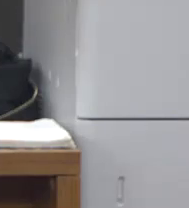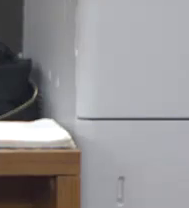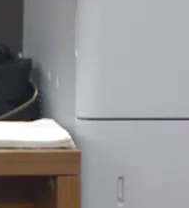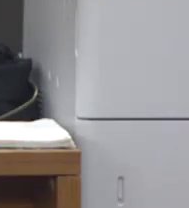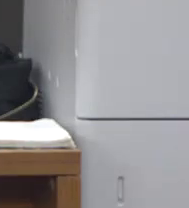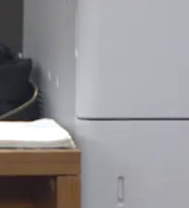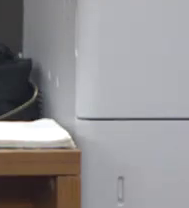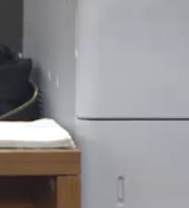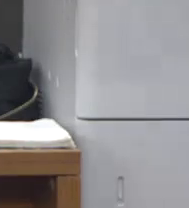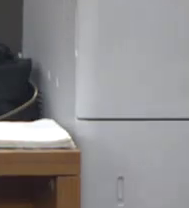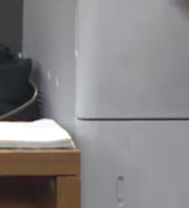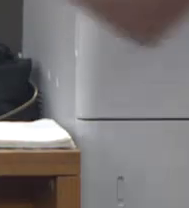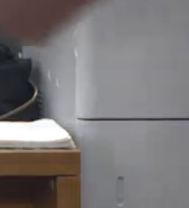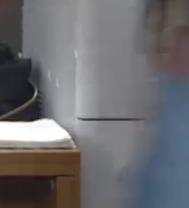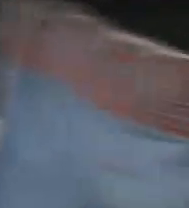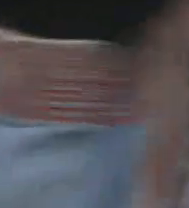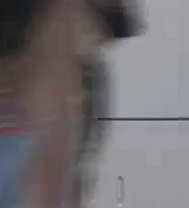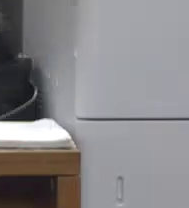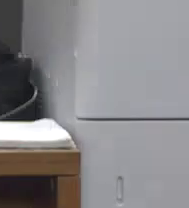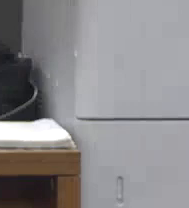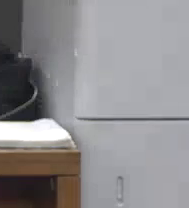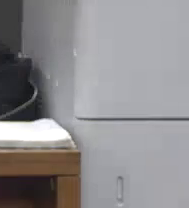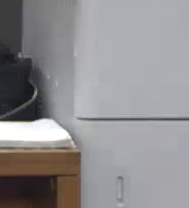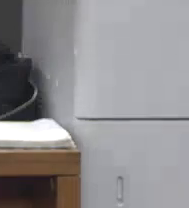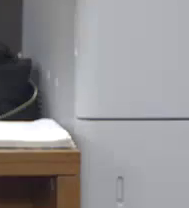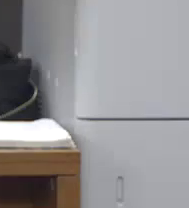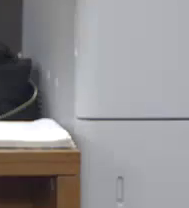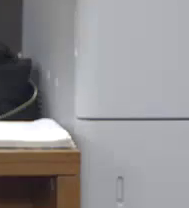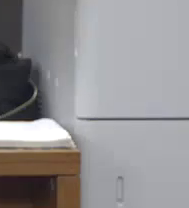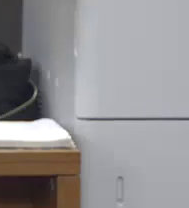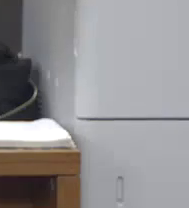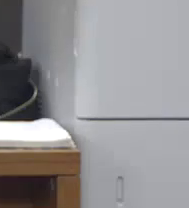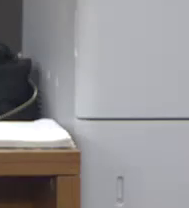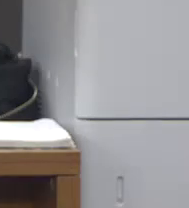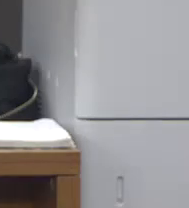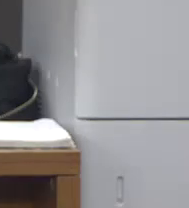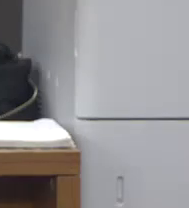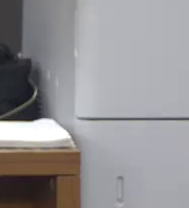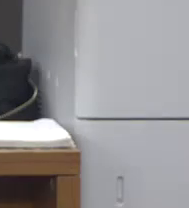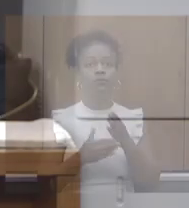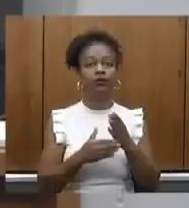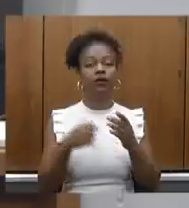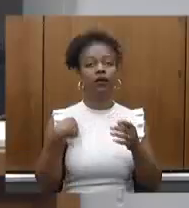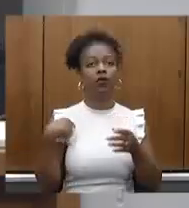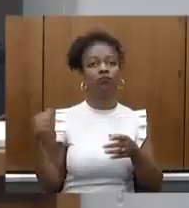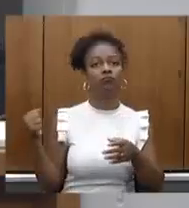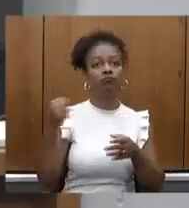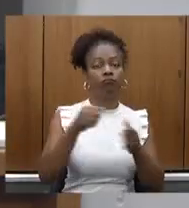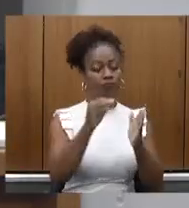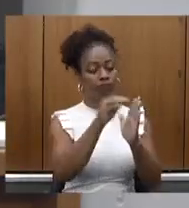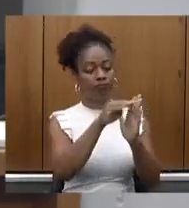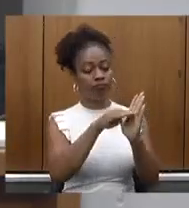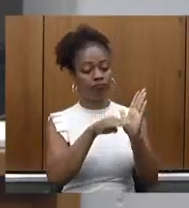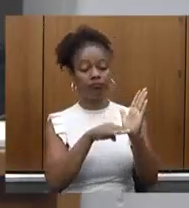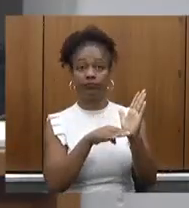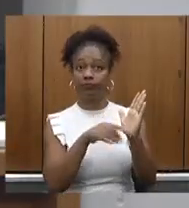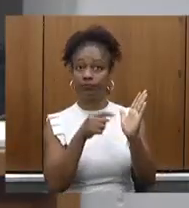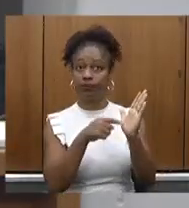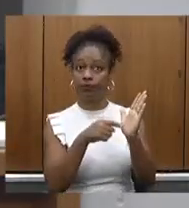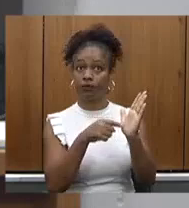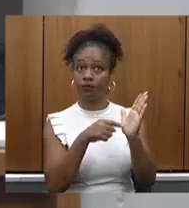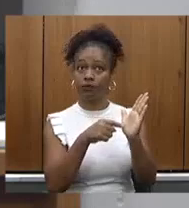e do governo Zema em todos os assembleias fiscalizas eu trouxe a pauta relacionada à execução do orçamento